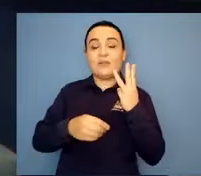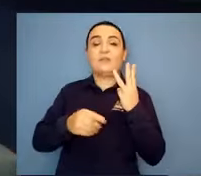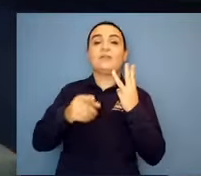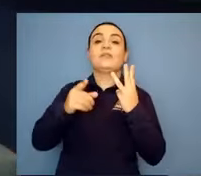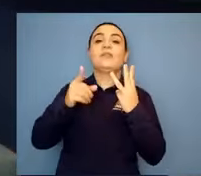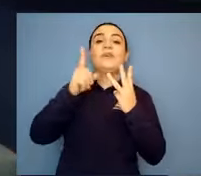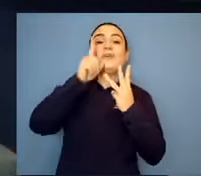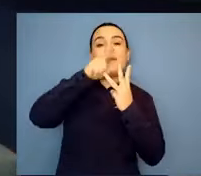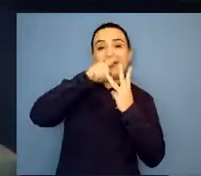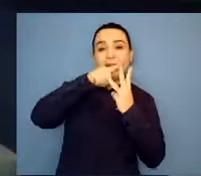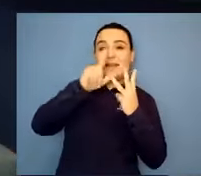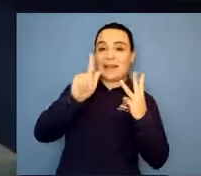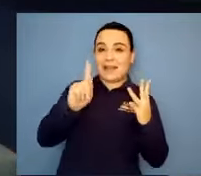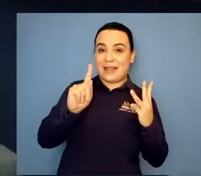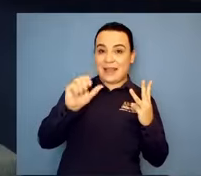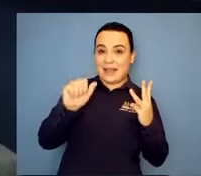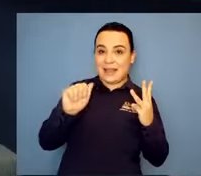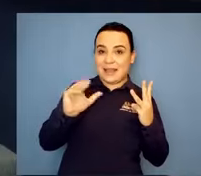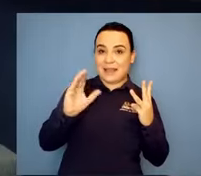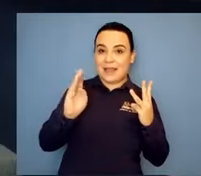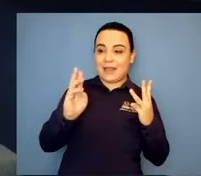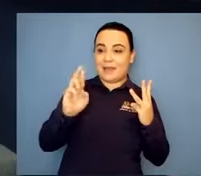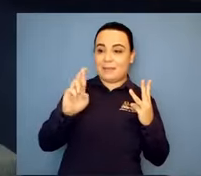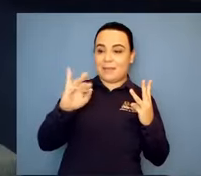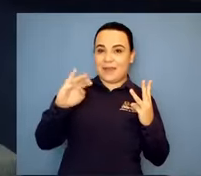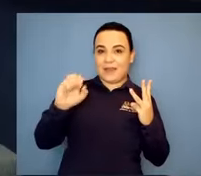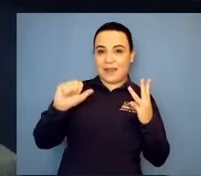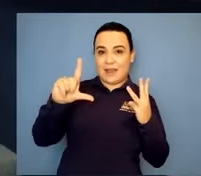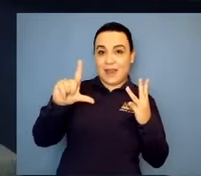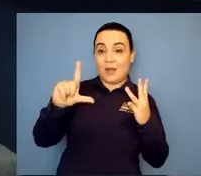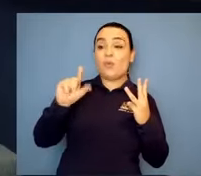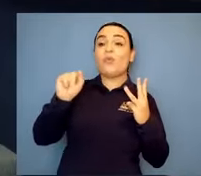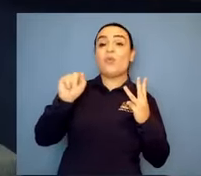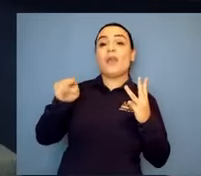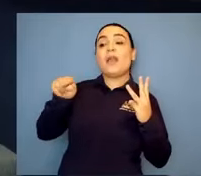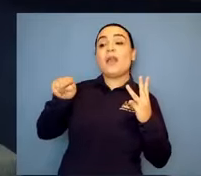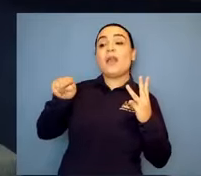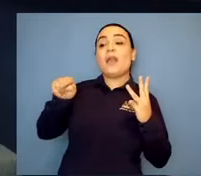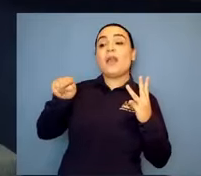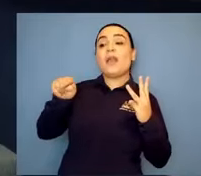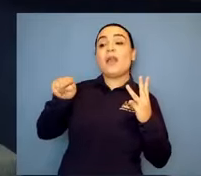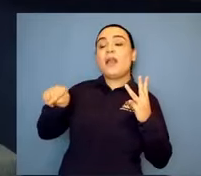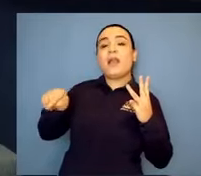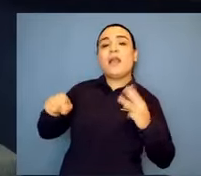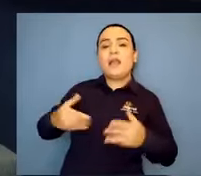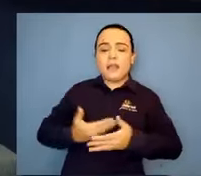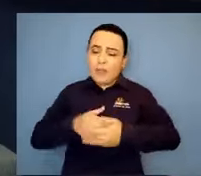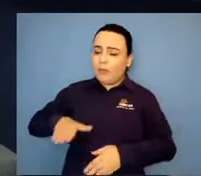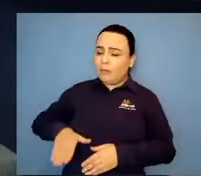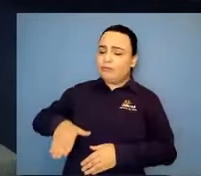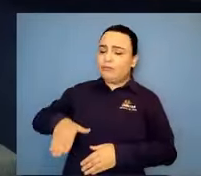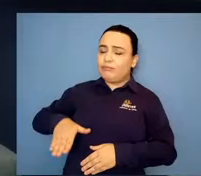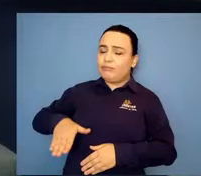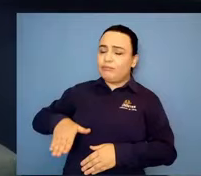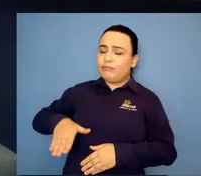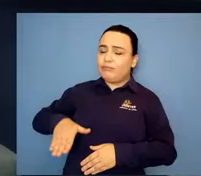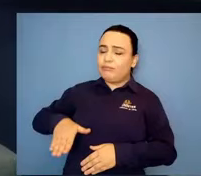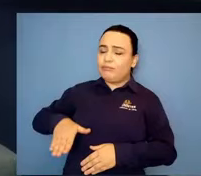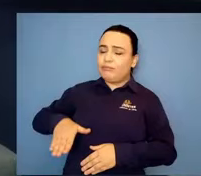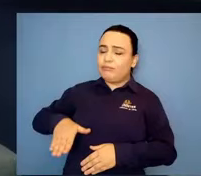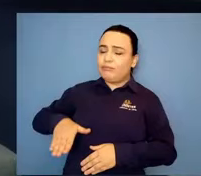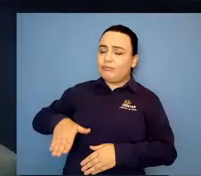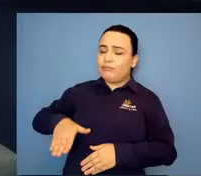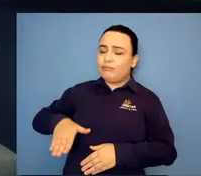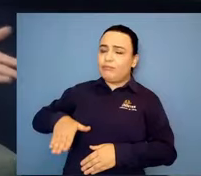veio para esse mundo com um legado muito grande, muito especial, né. Gabriel trouxe para mim uma missão, uma